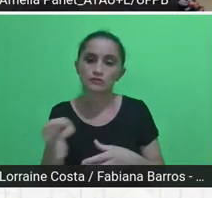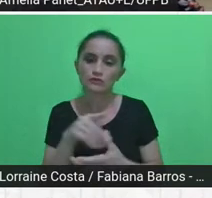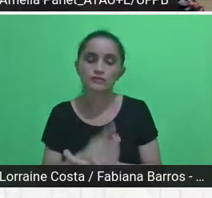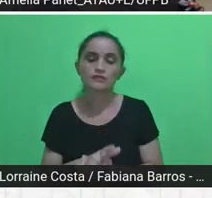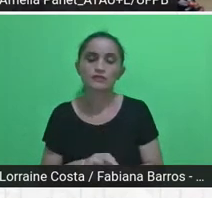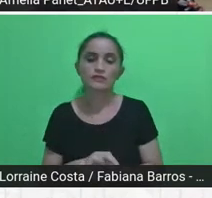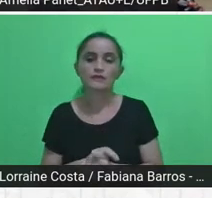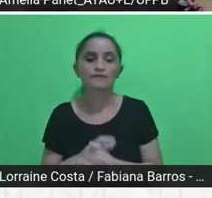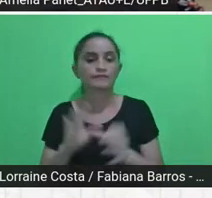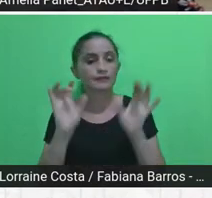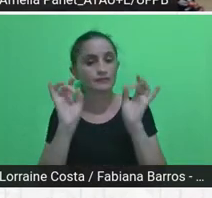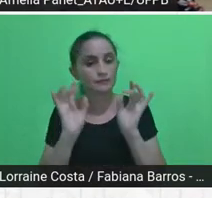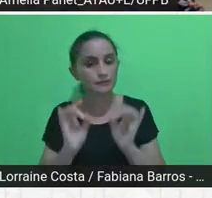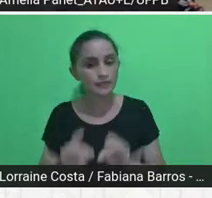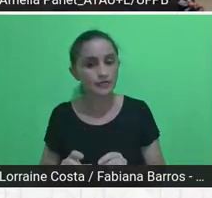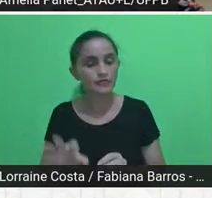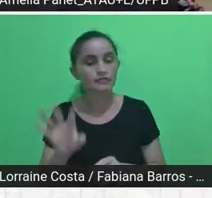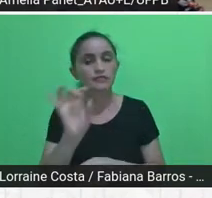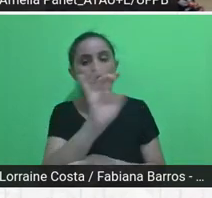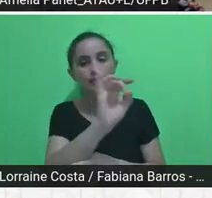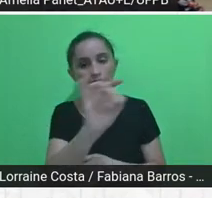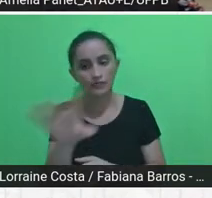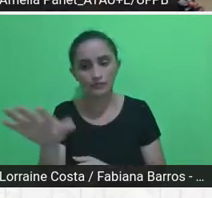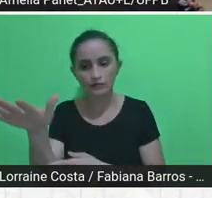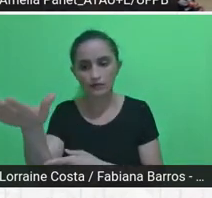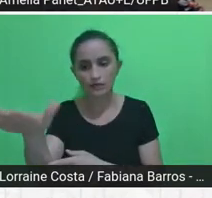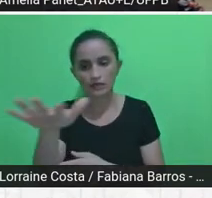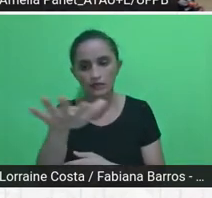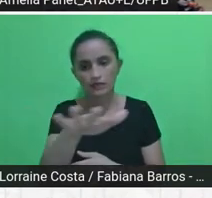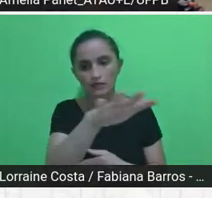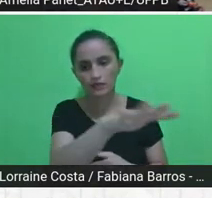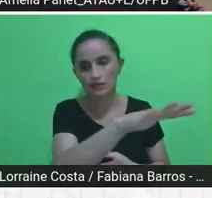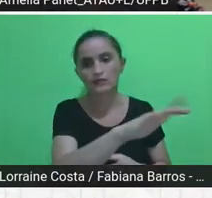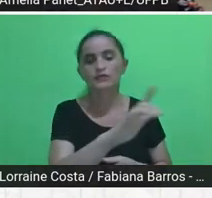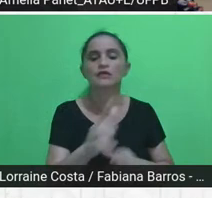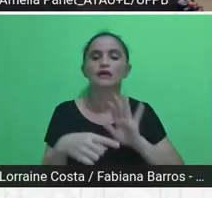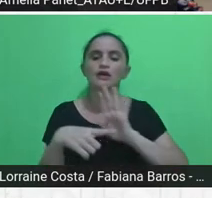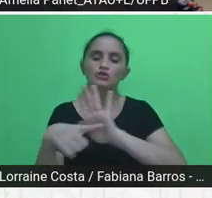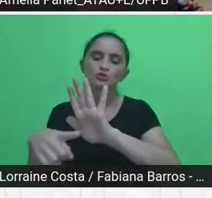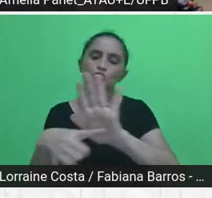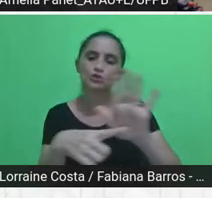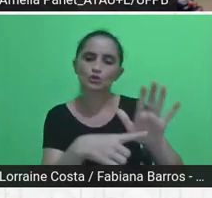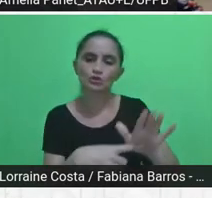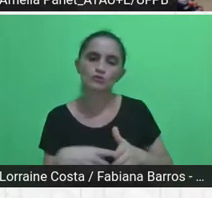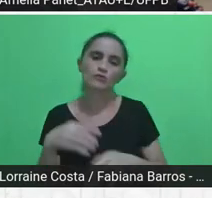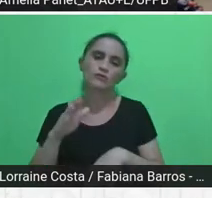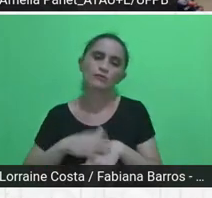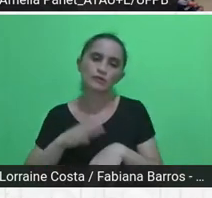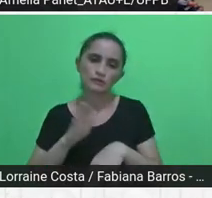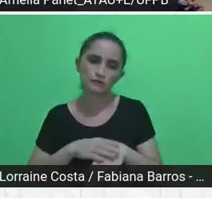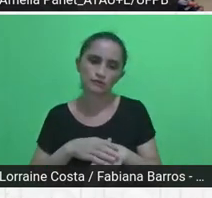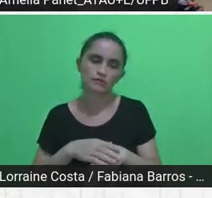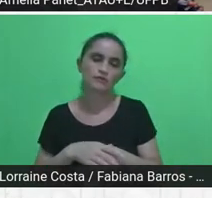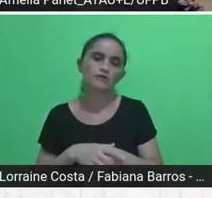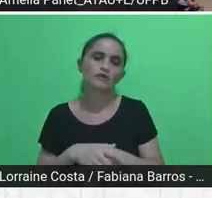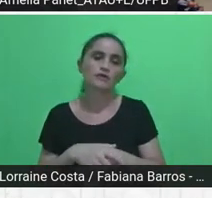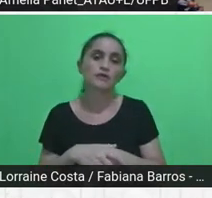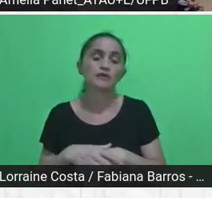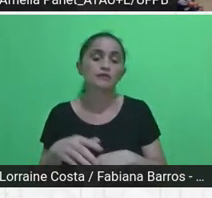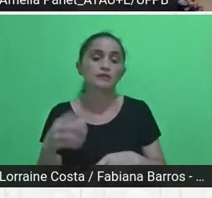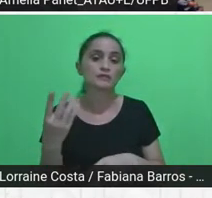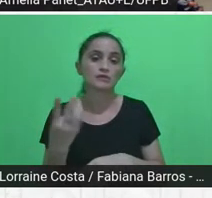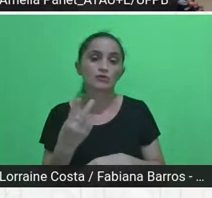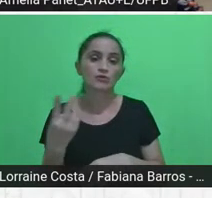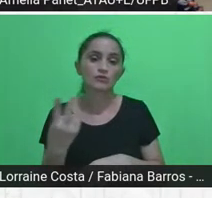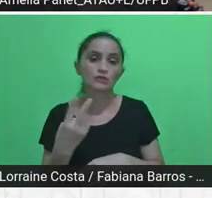especialistas, cada um em sua área, que contribuiu bastante com esses aspectos. Na segunda disciplina, pode passar, por